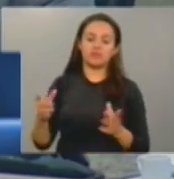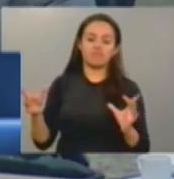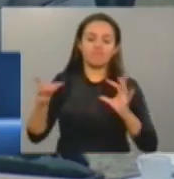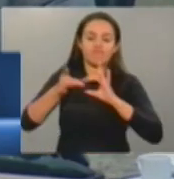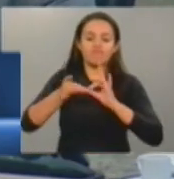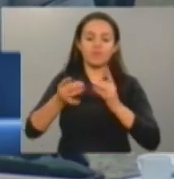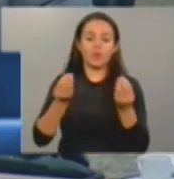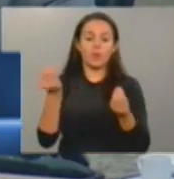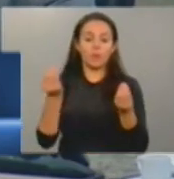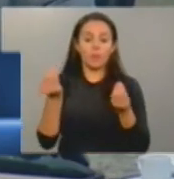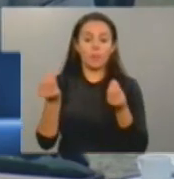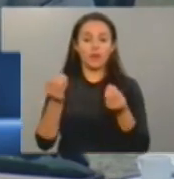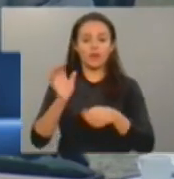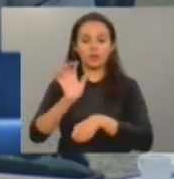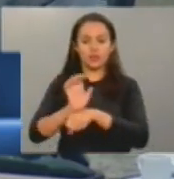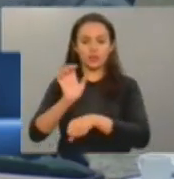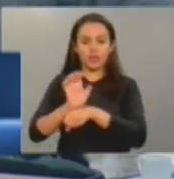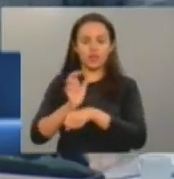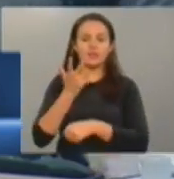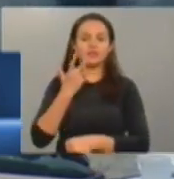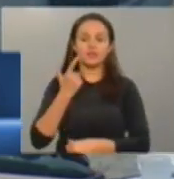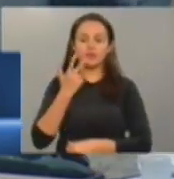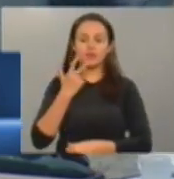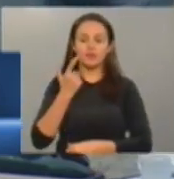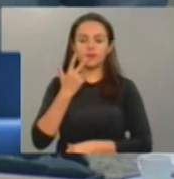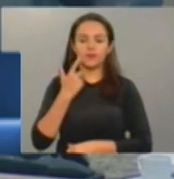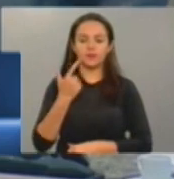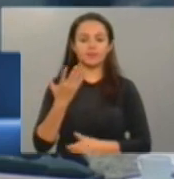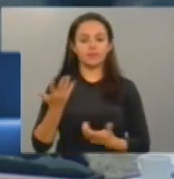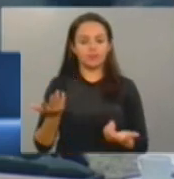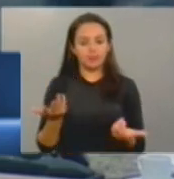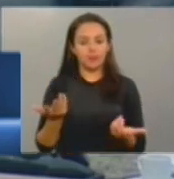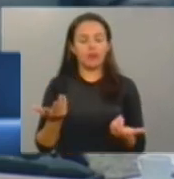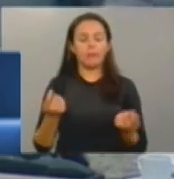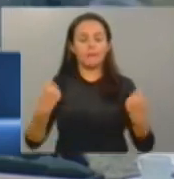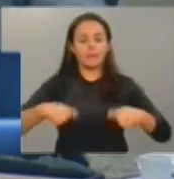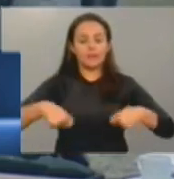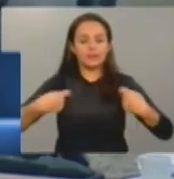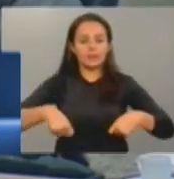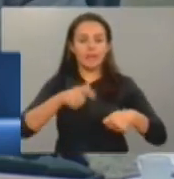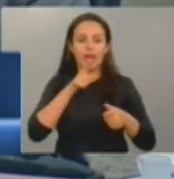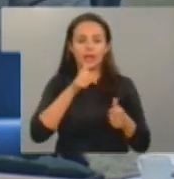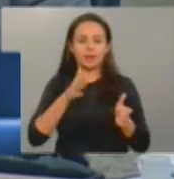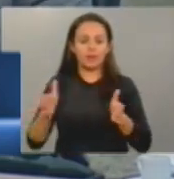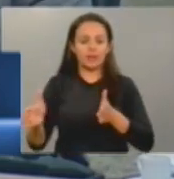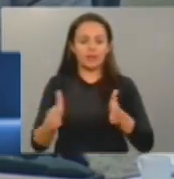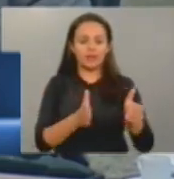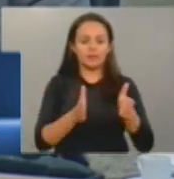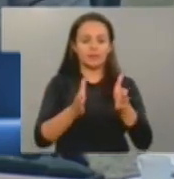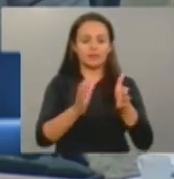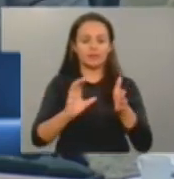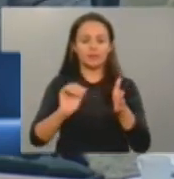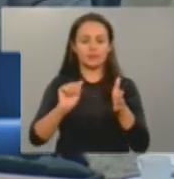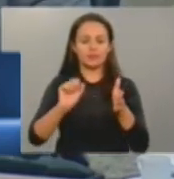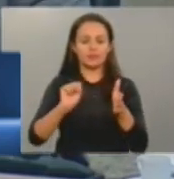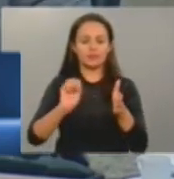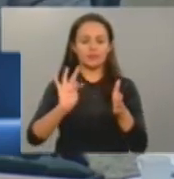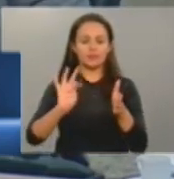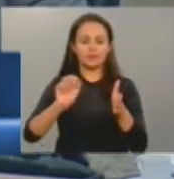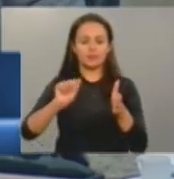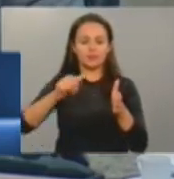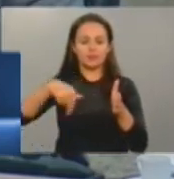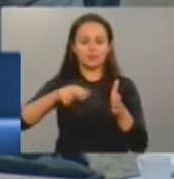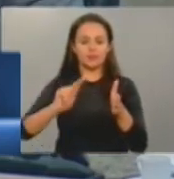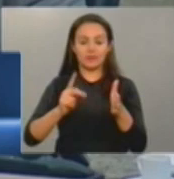estado do Ceará é dependente, principalmente, da questão do castanhão. E somos sabedores que a importância